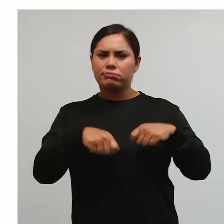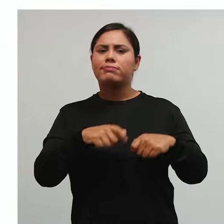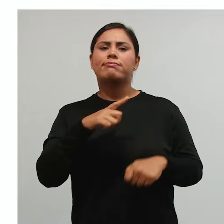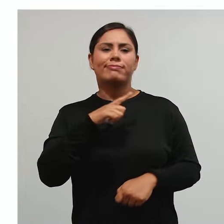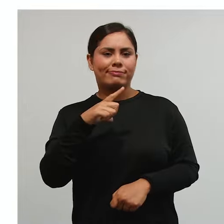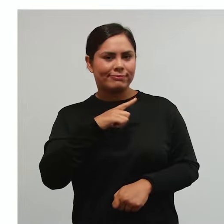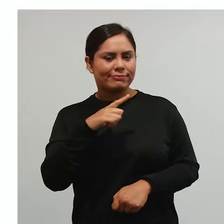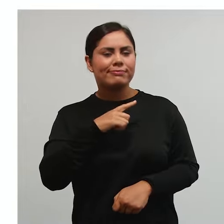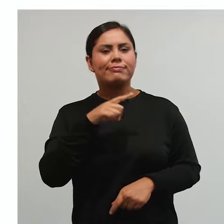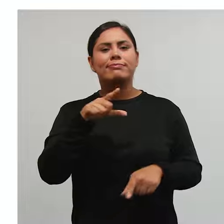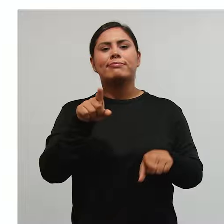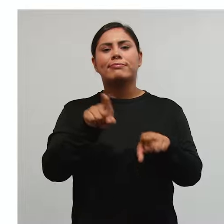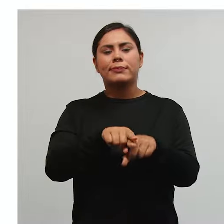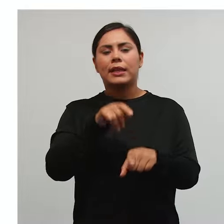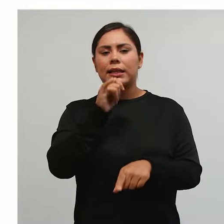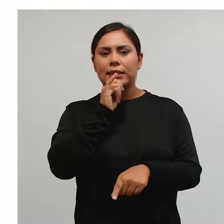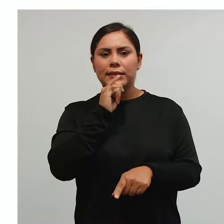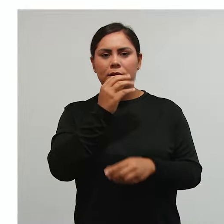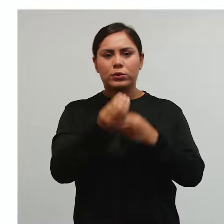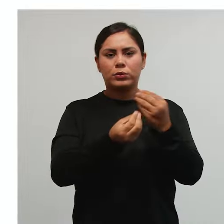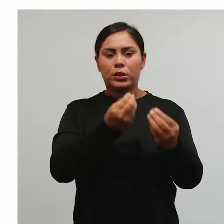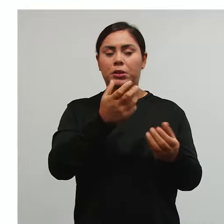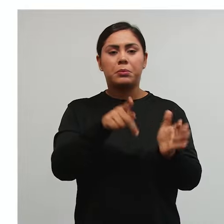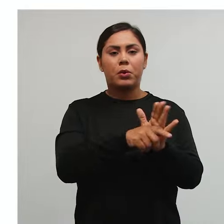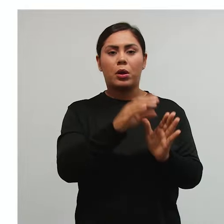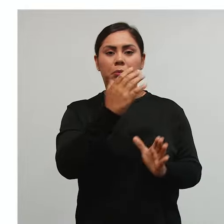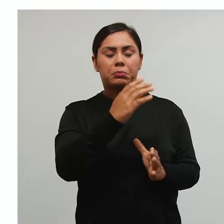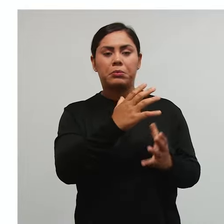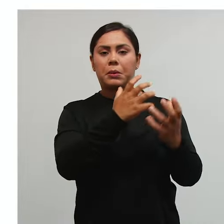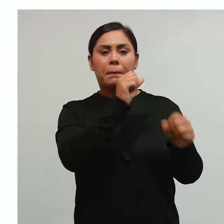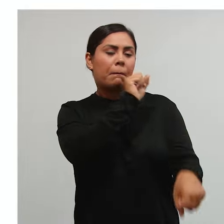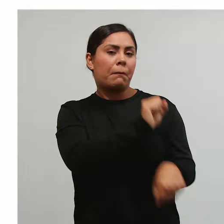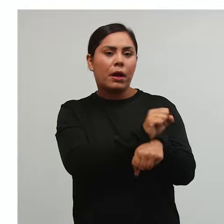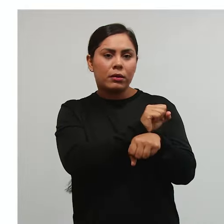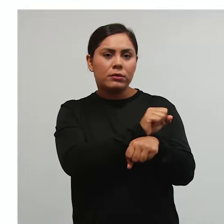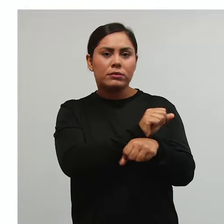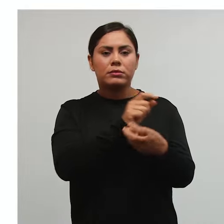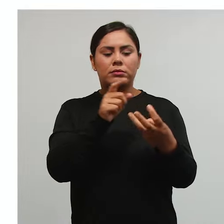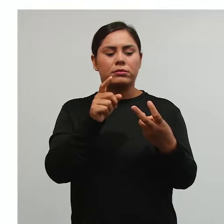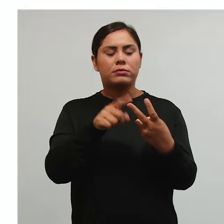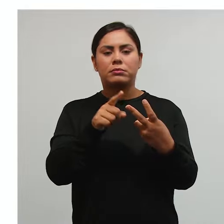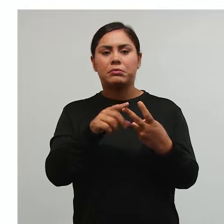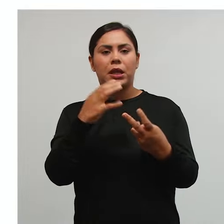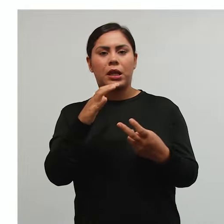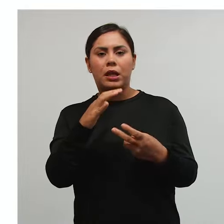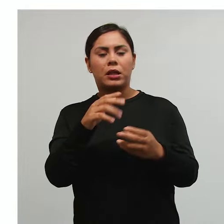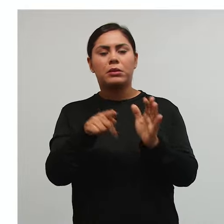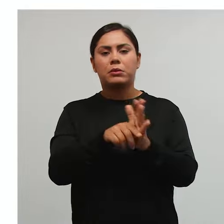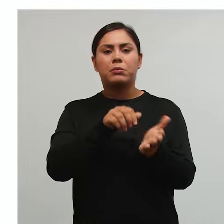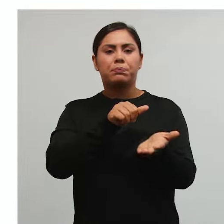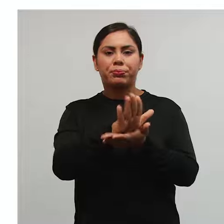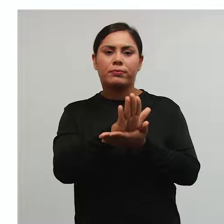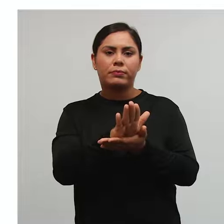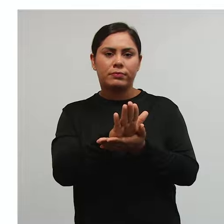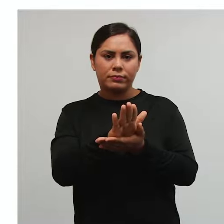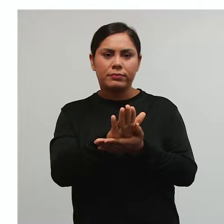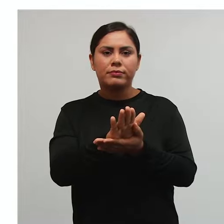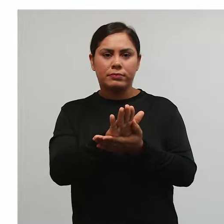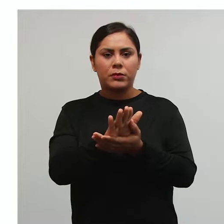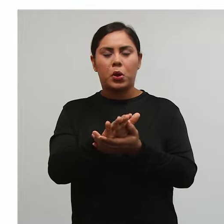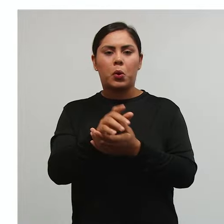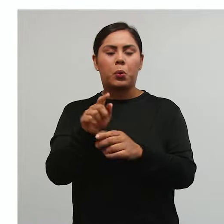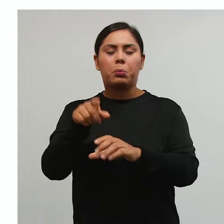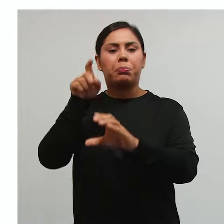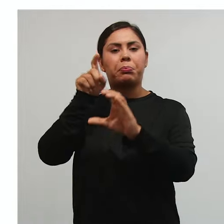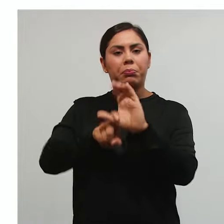principalmente em relação à suspensão do crédito tributário extinção do crédito tributário e exclusão do